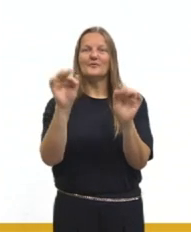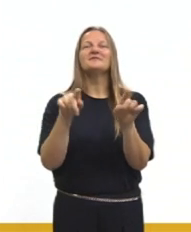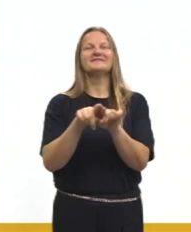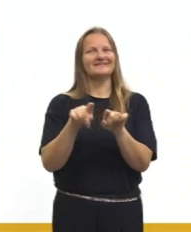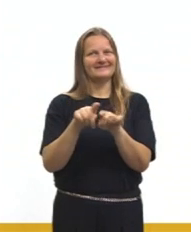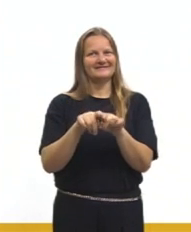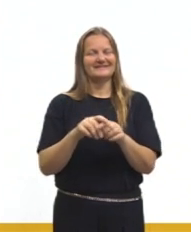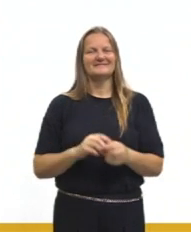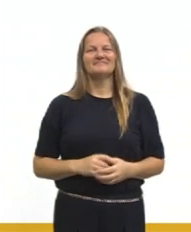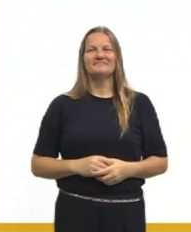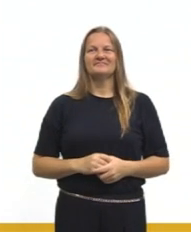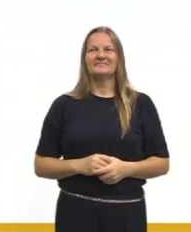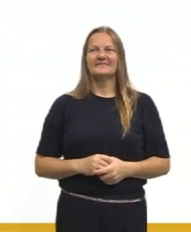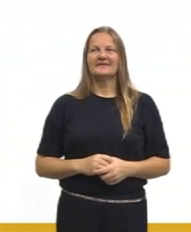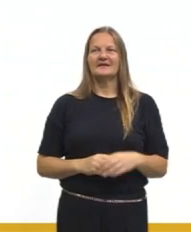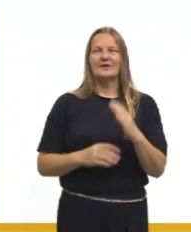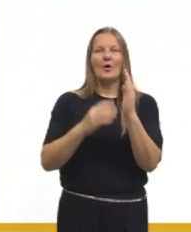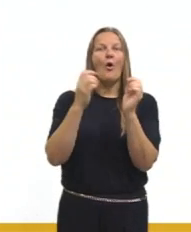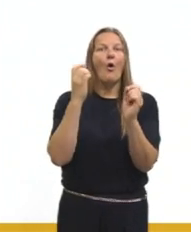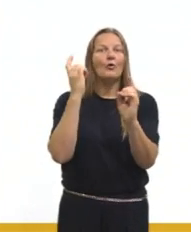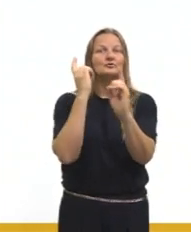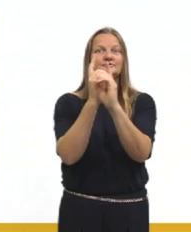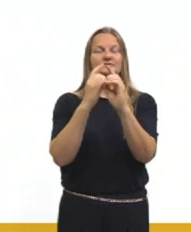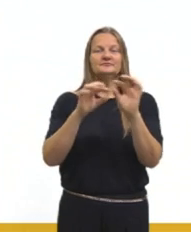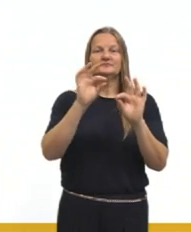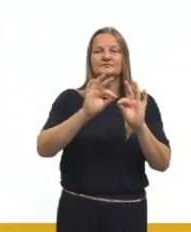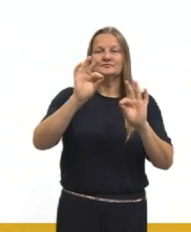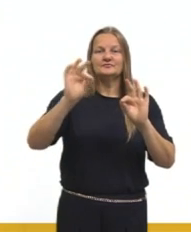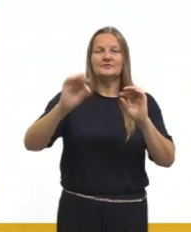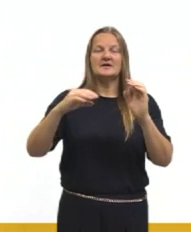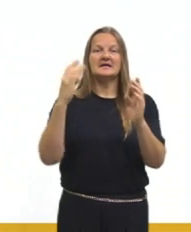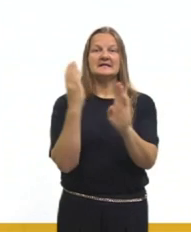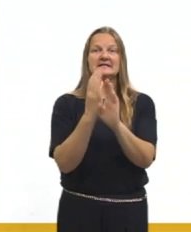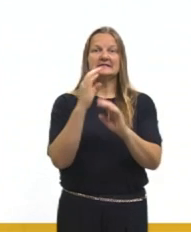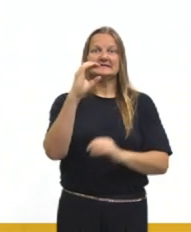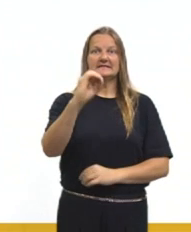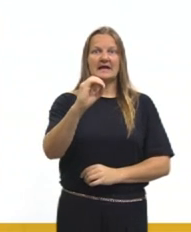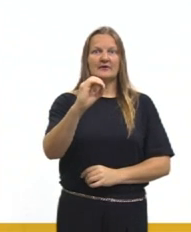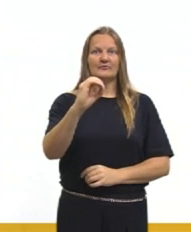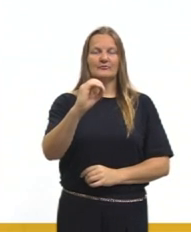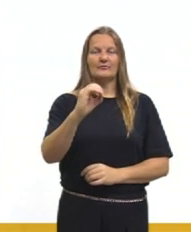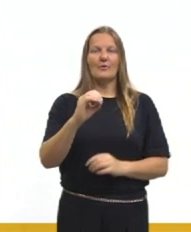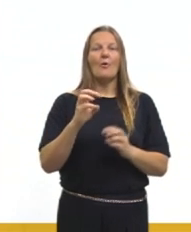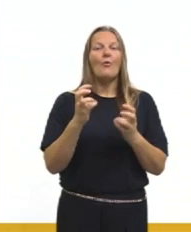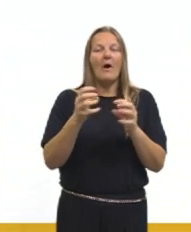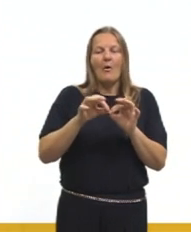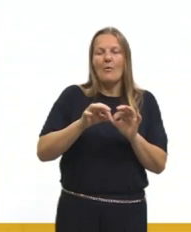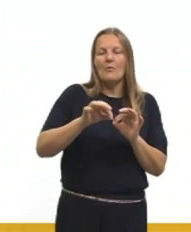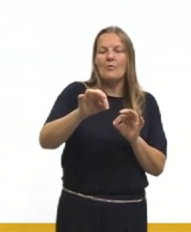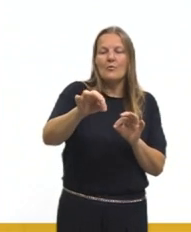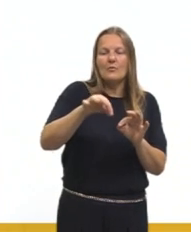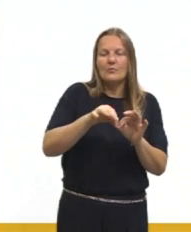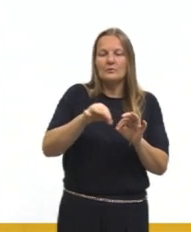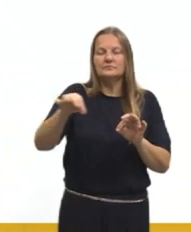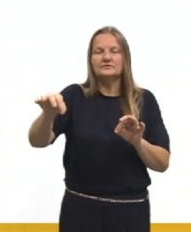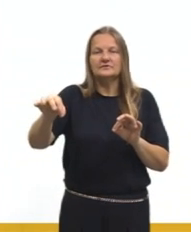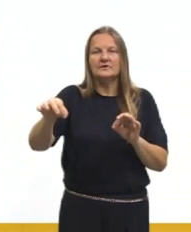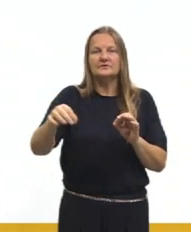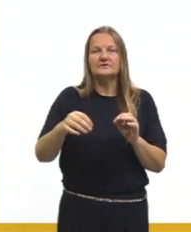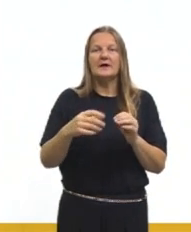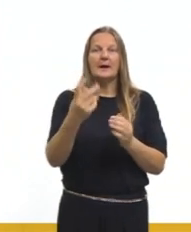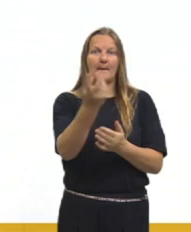encontrar os zeros dentro do gráfico. Encontrar ali a distância que foi percorrida a partir do